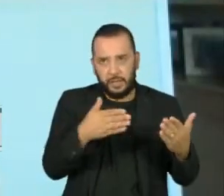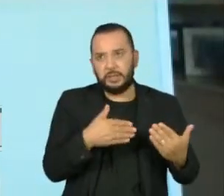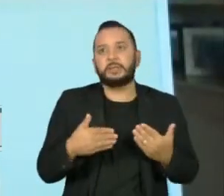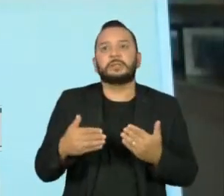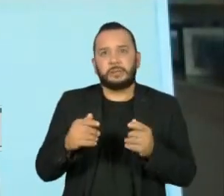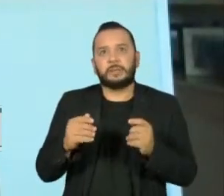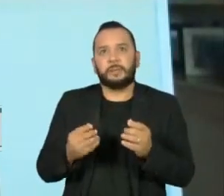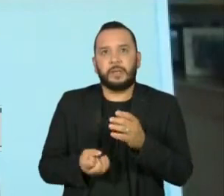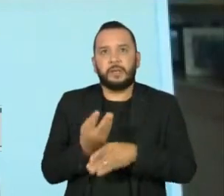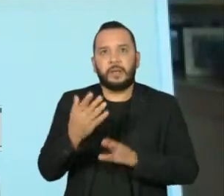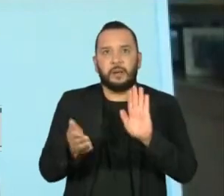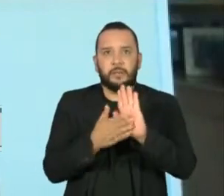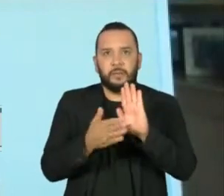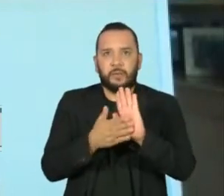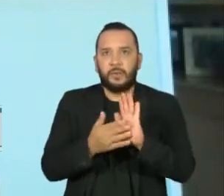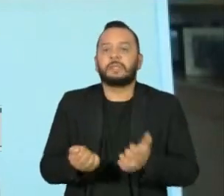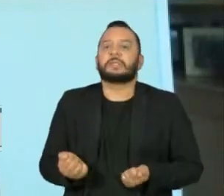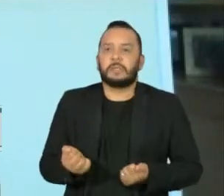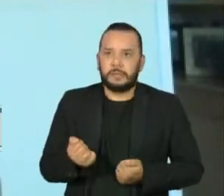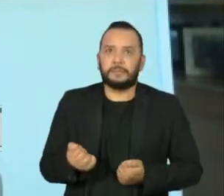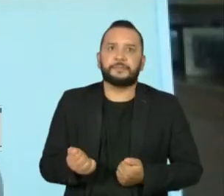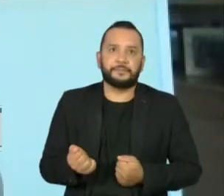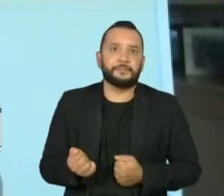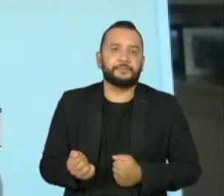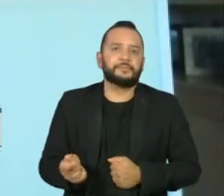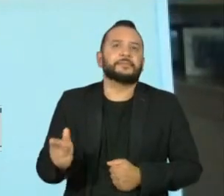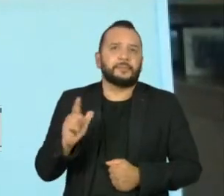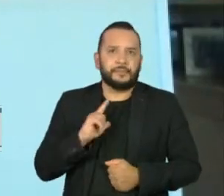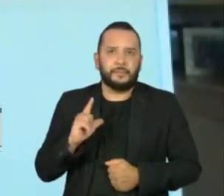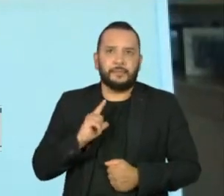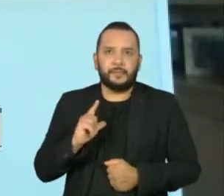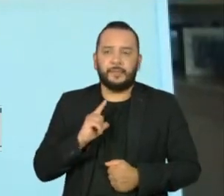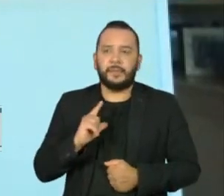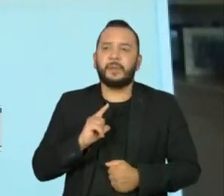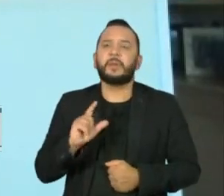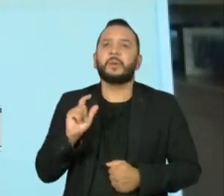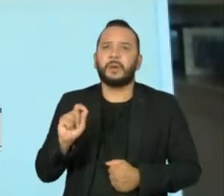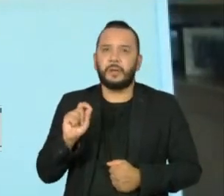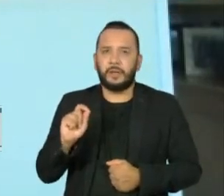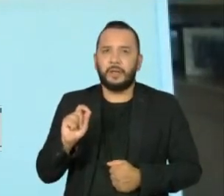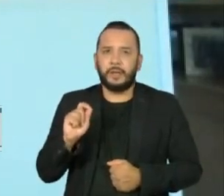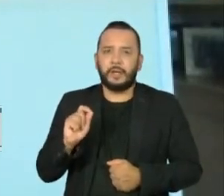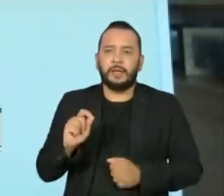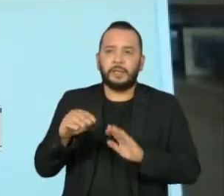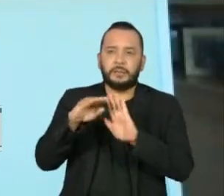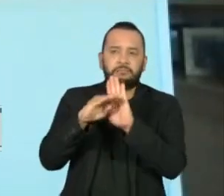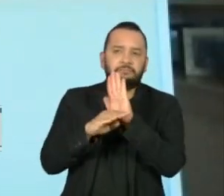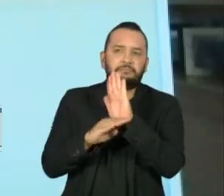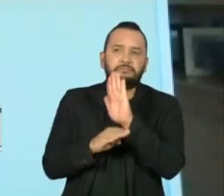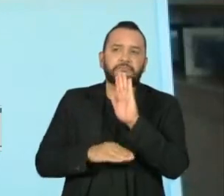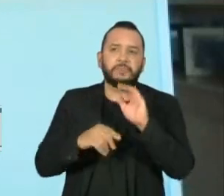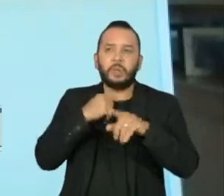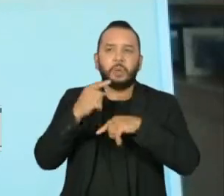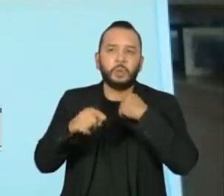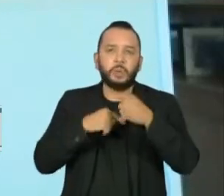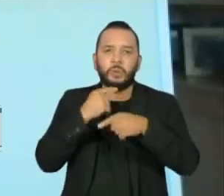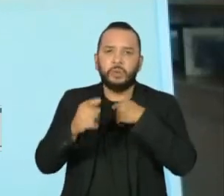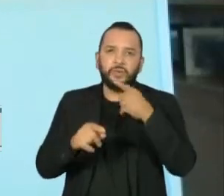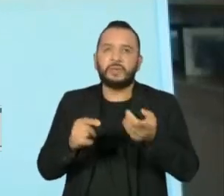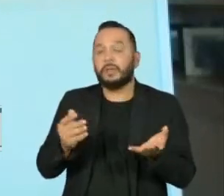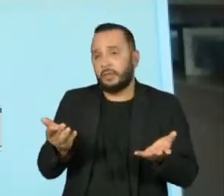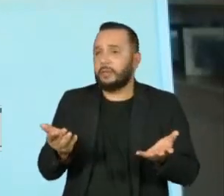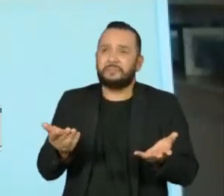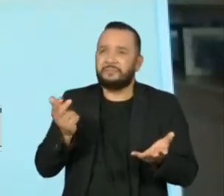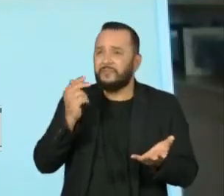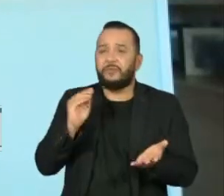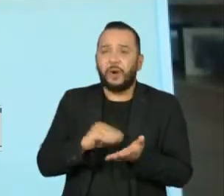proposta. Tem muitas coisas que ela está aí na dúvida e que nós vamos, de